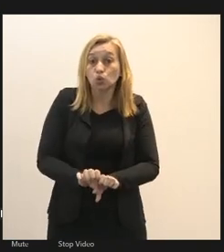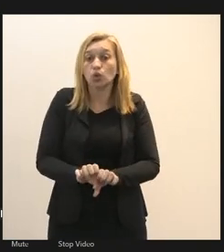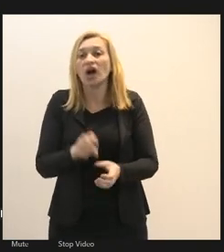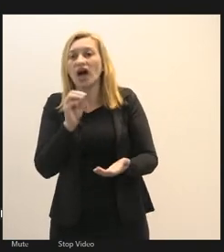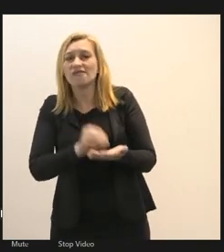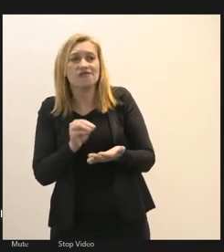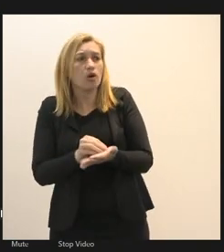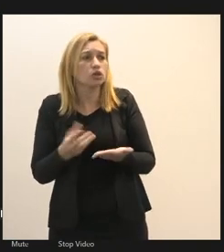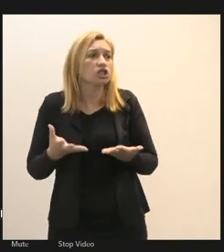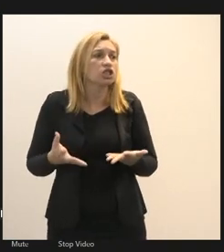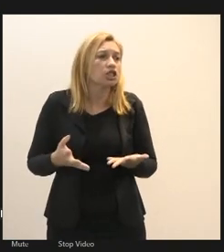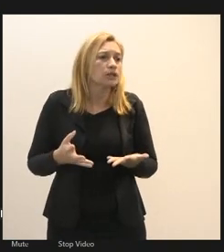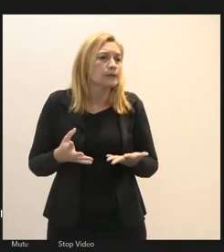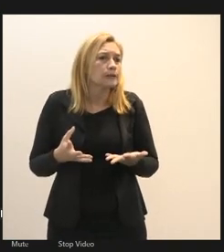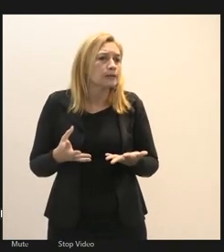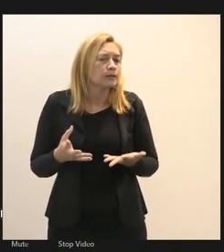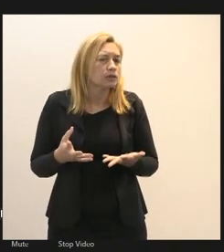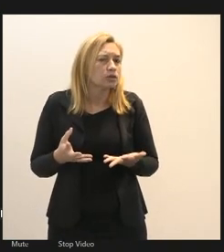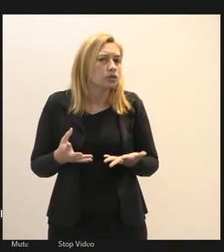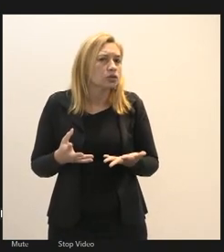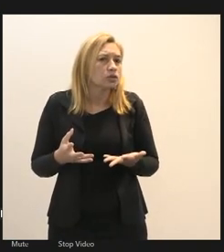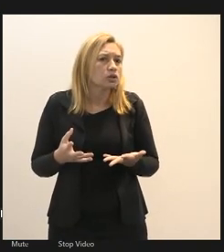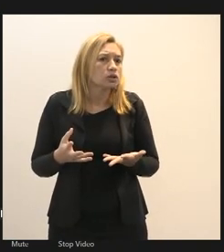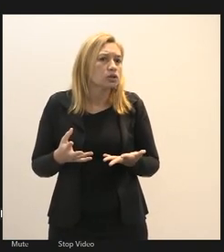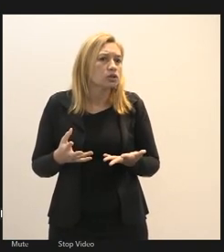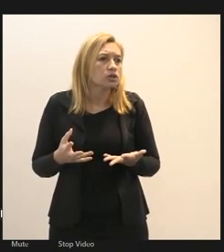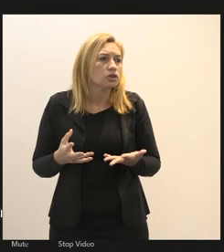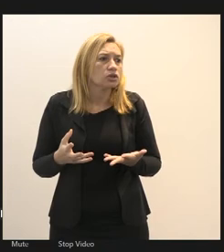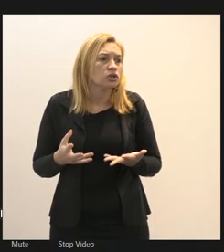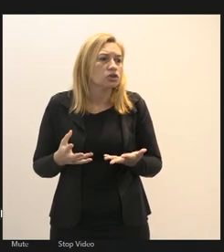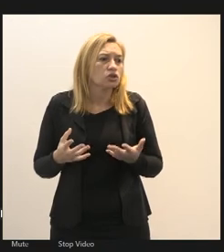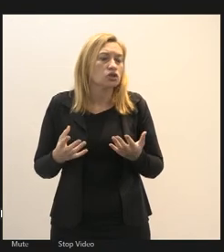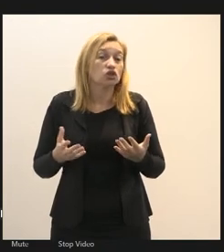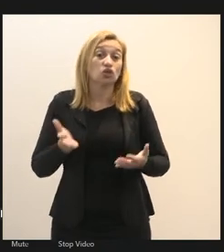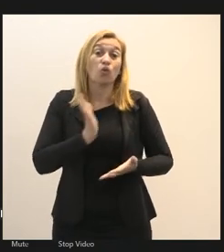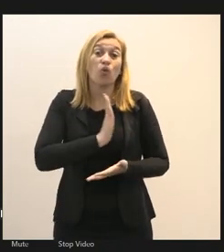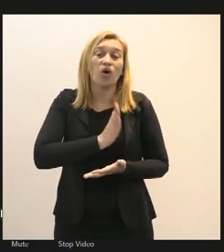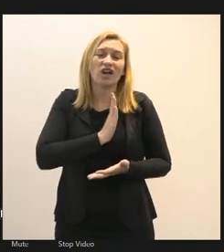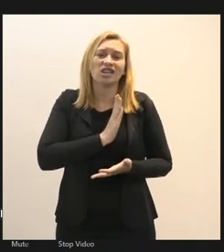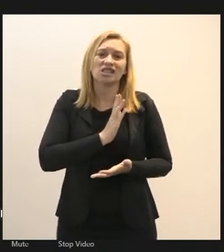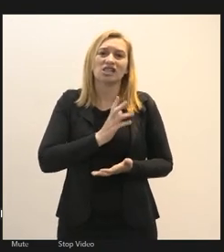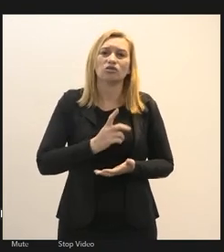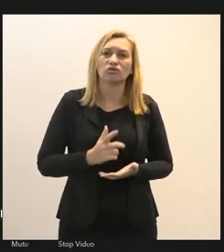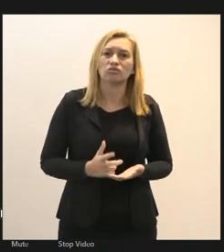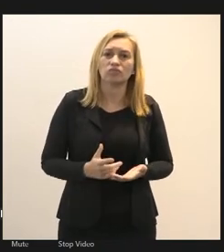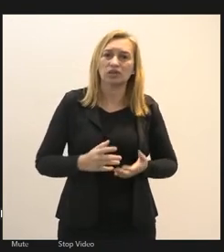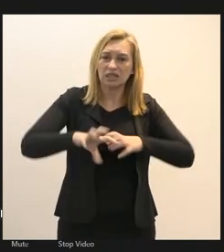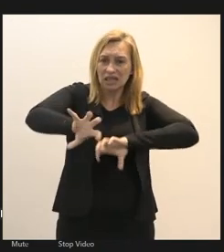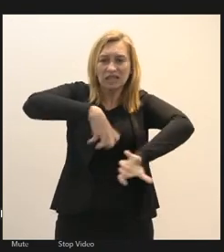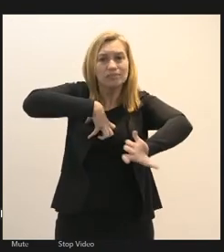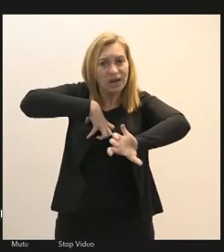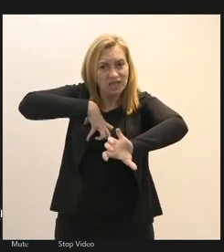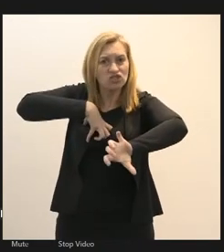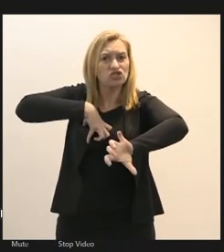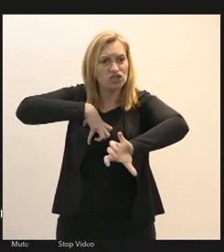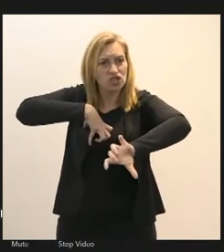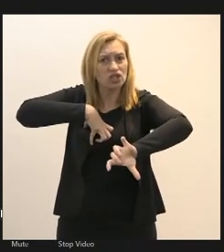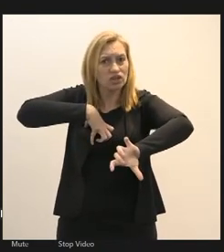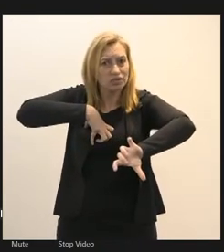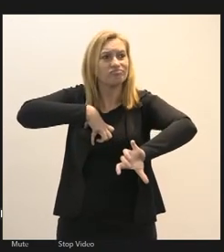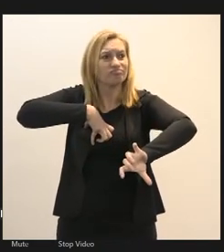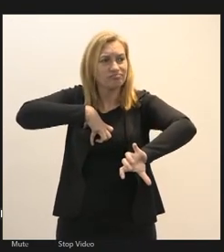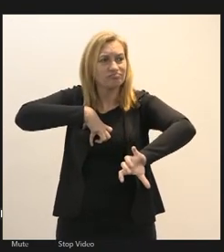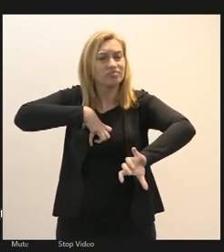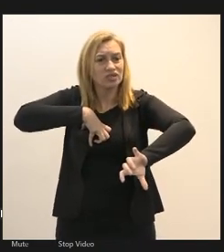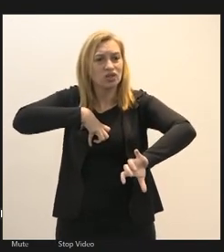falta de de braços e pernas e de corações nos nos compelha a um